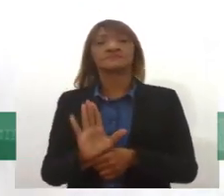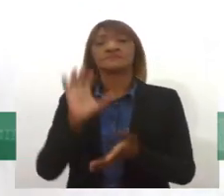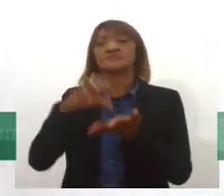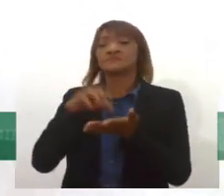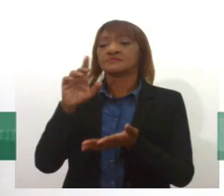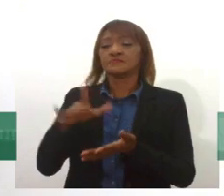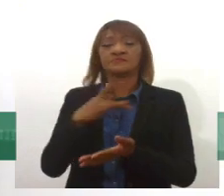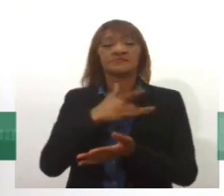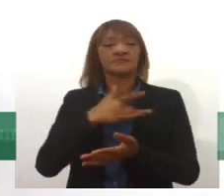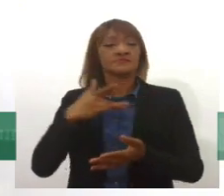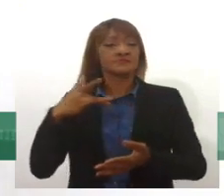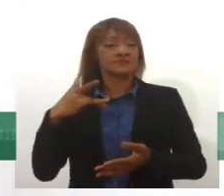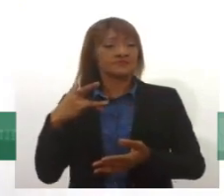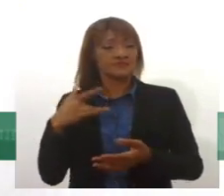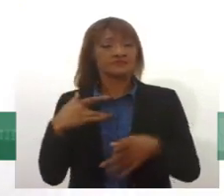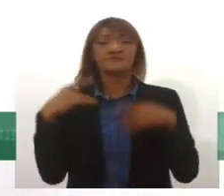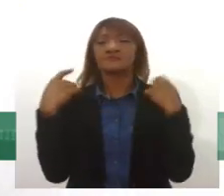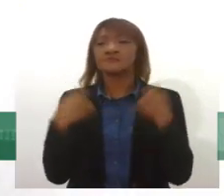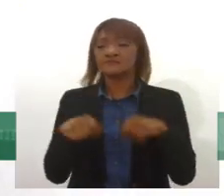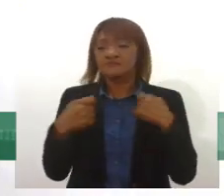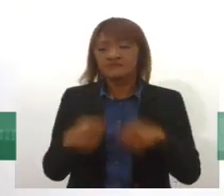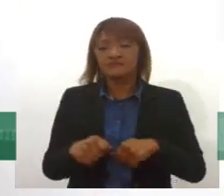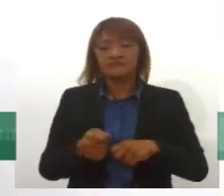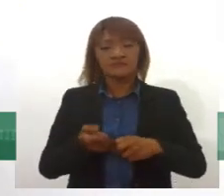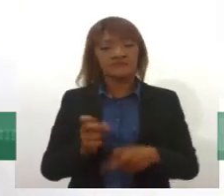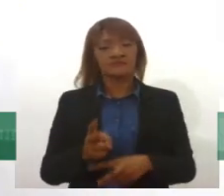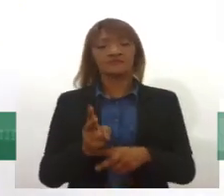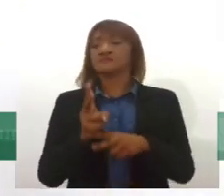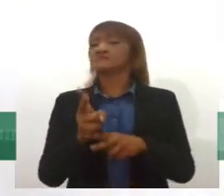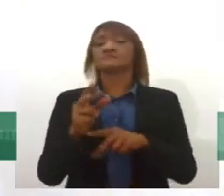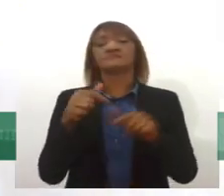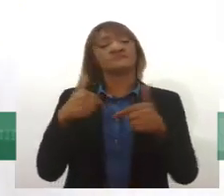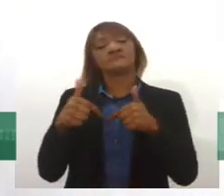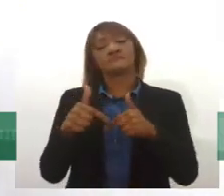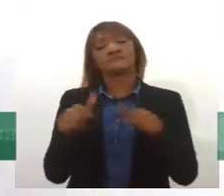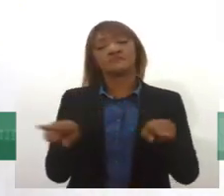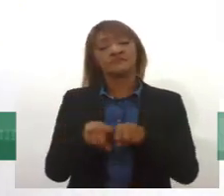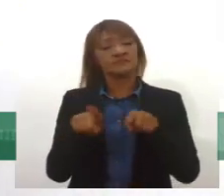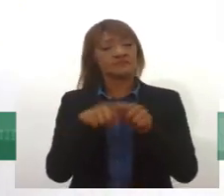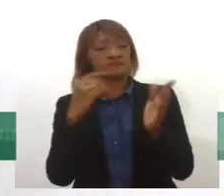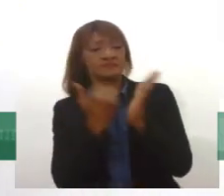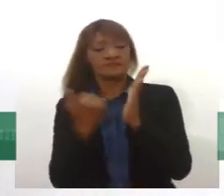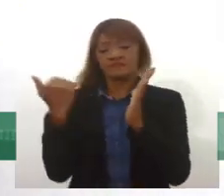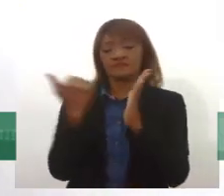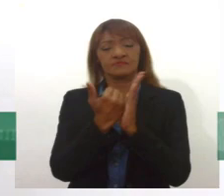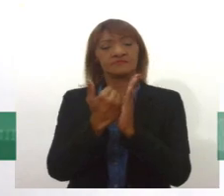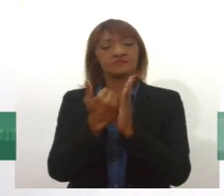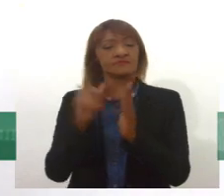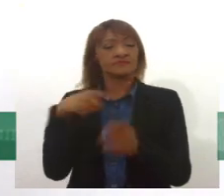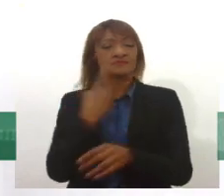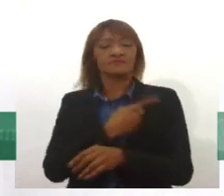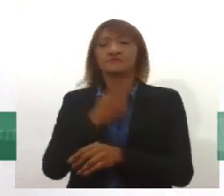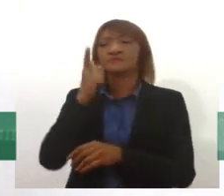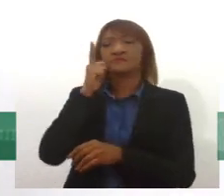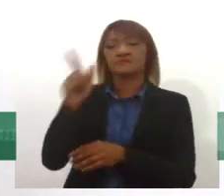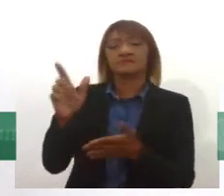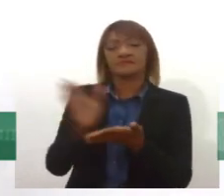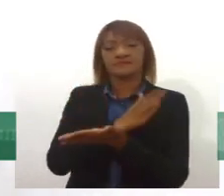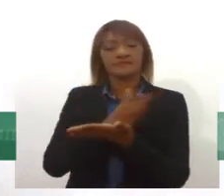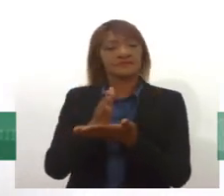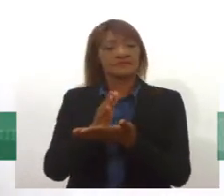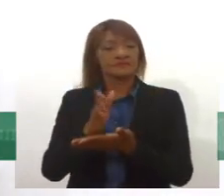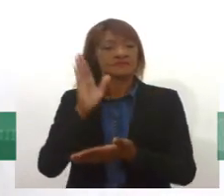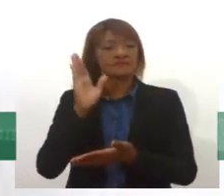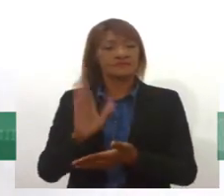precisariam não só não parar, como também serem ampliados, a gente conseguiu manter alguns atendimentos, tanto